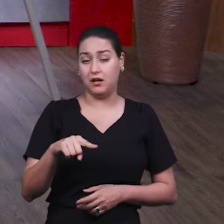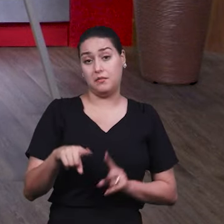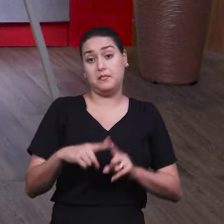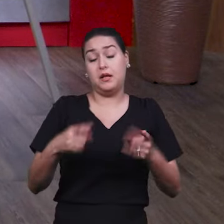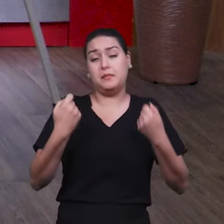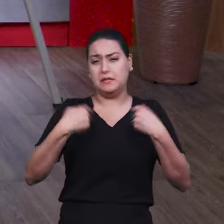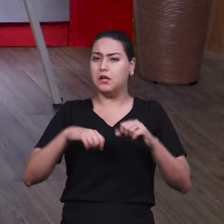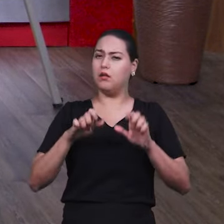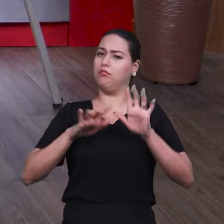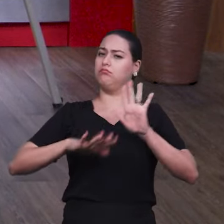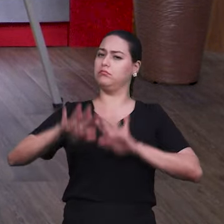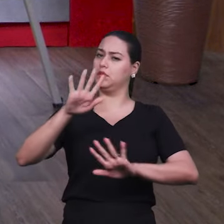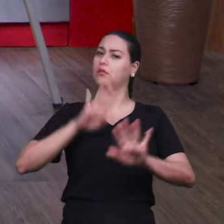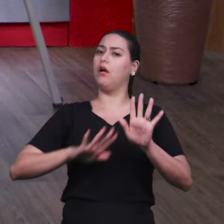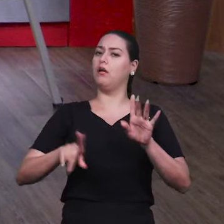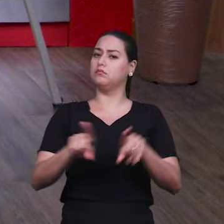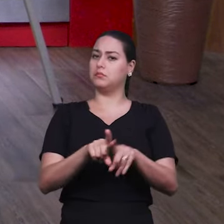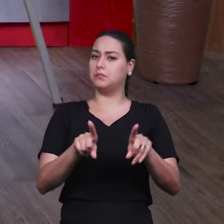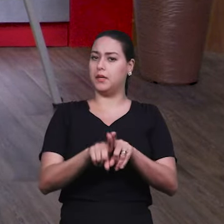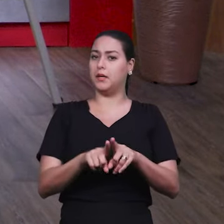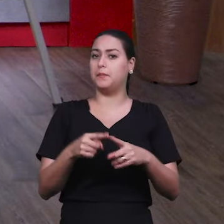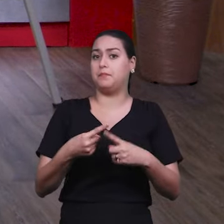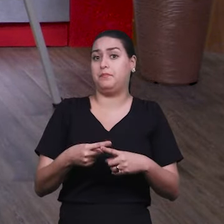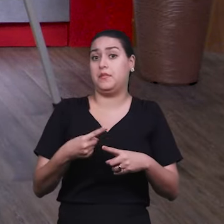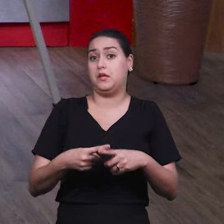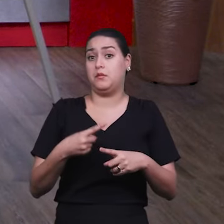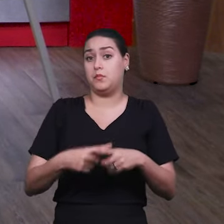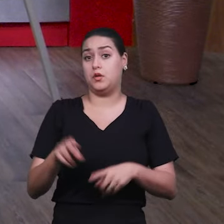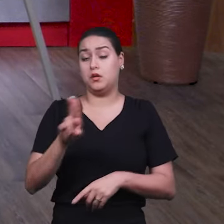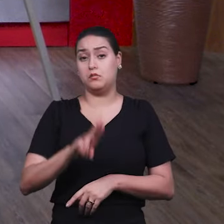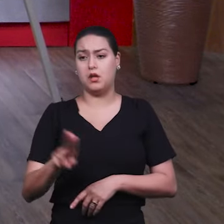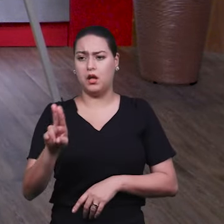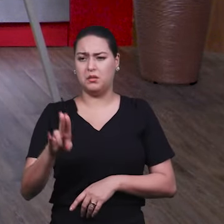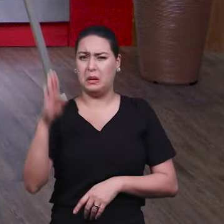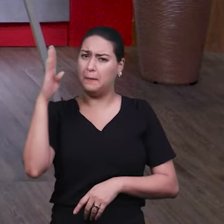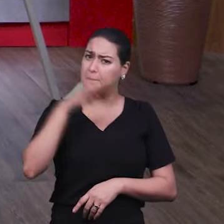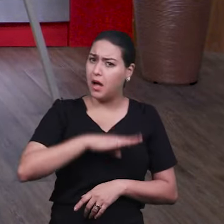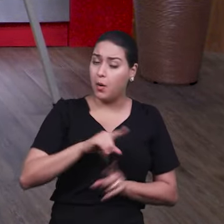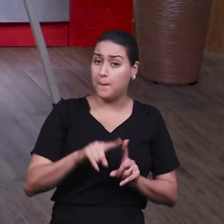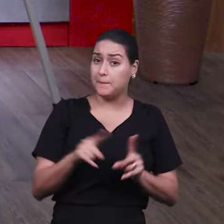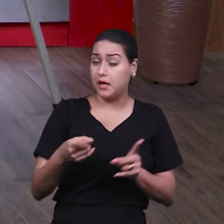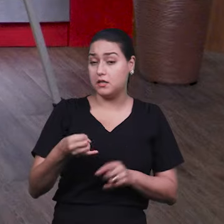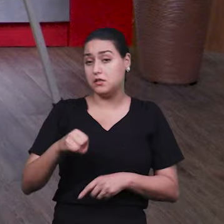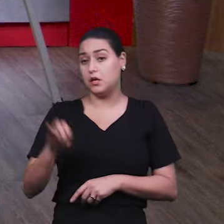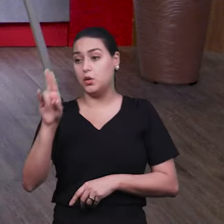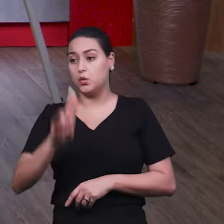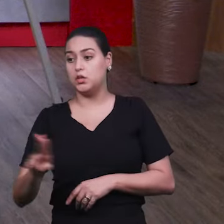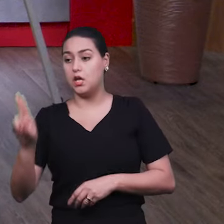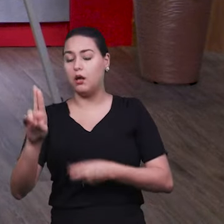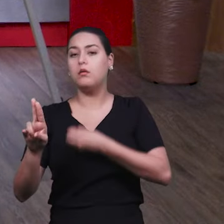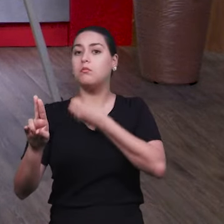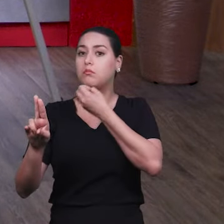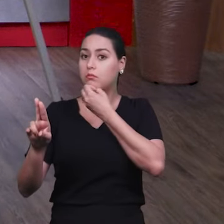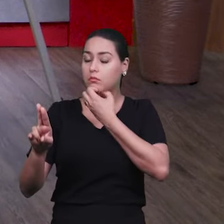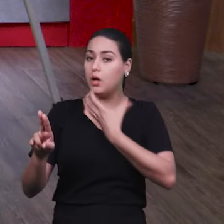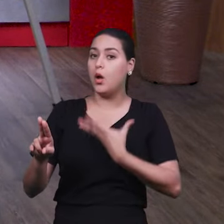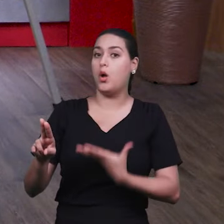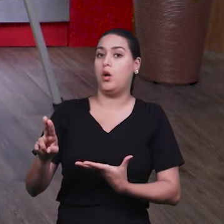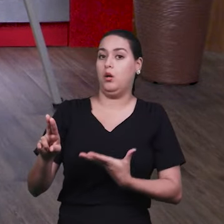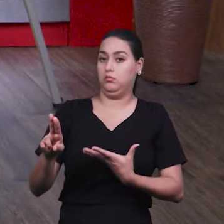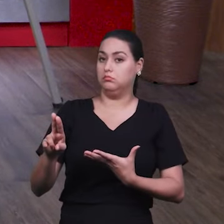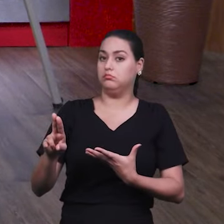Ah, sim. É, porque toda ferramenta, né? Ela pode ser usada para o mal, mas ser usada para o bem, com certeza ela tem